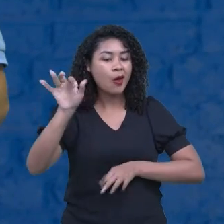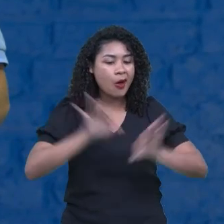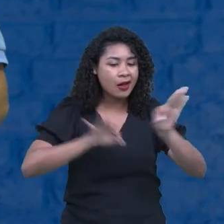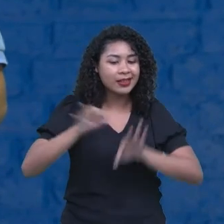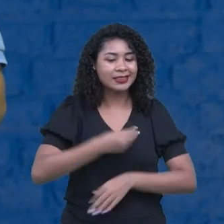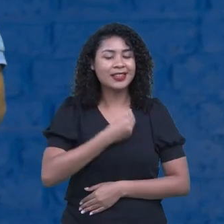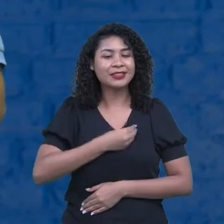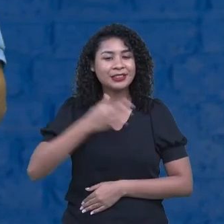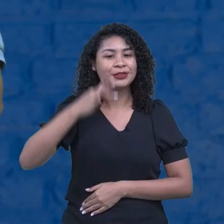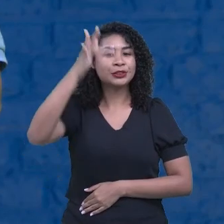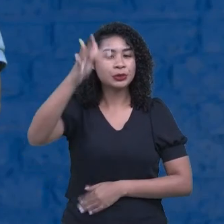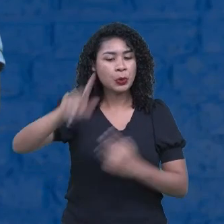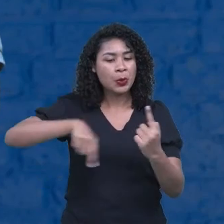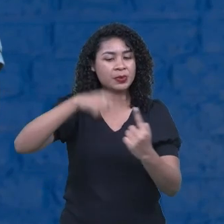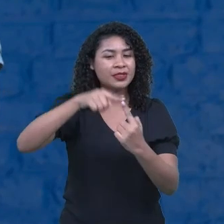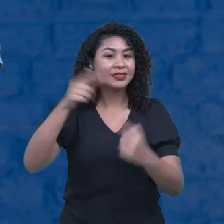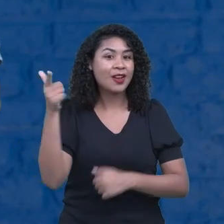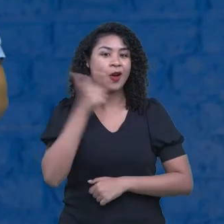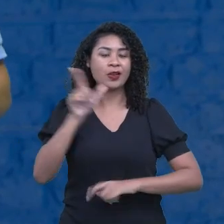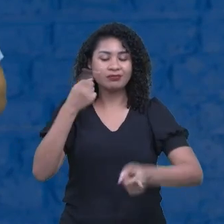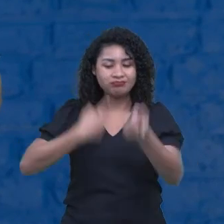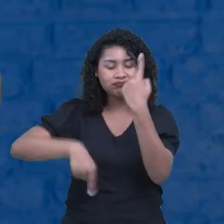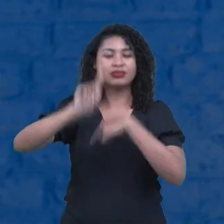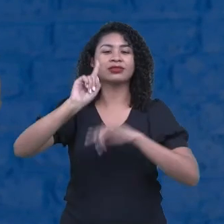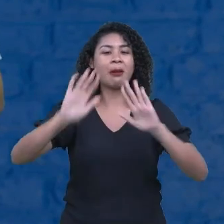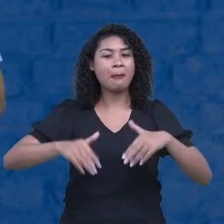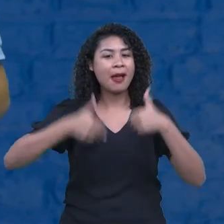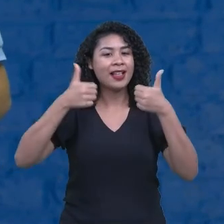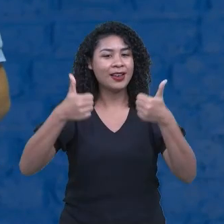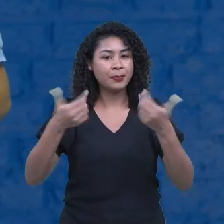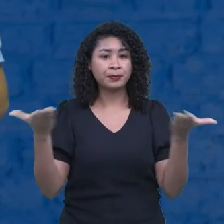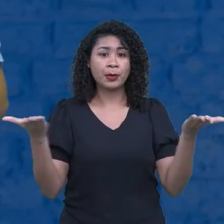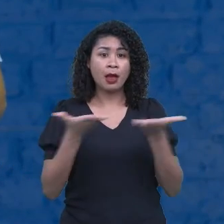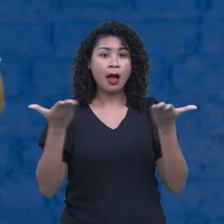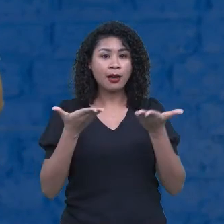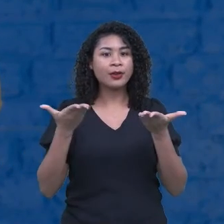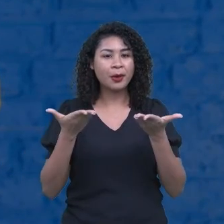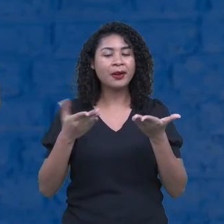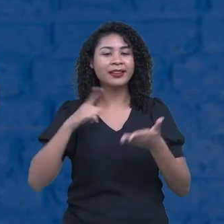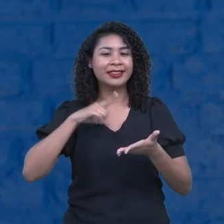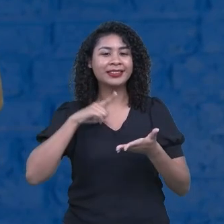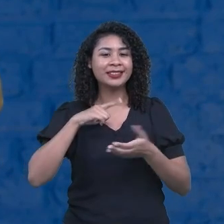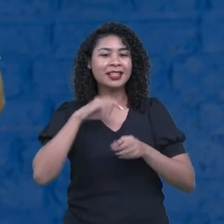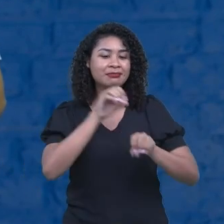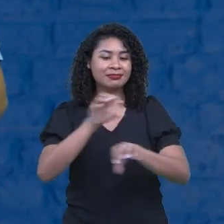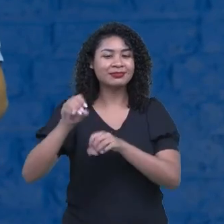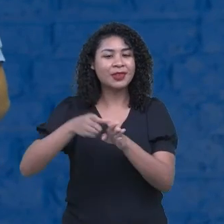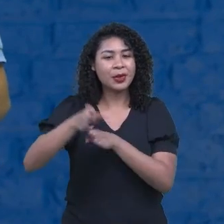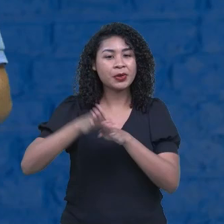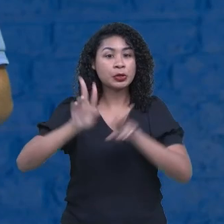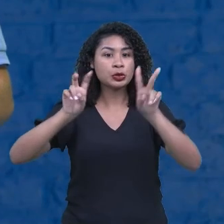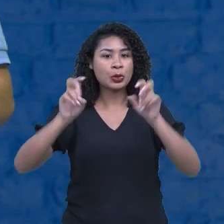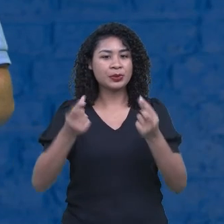sucesso. Tá? Então, agora vocês vão ficar com o quê? Com a educação financeira. Até mais.